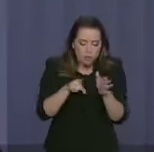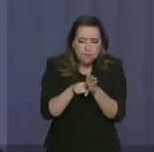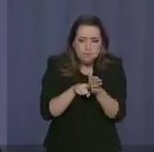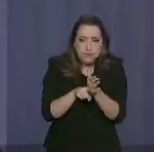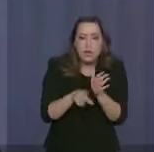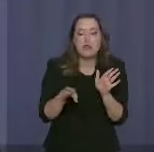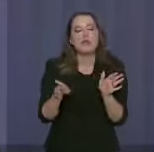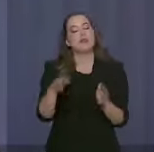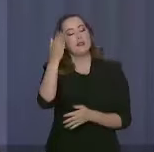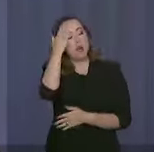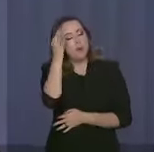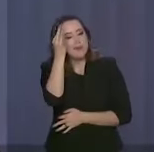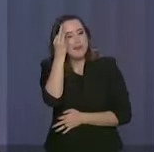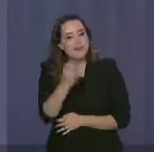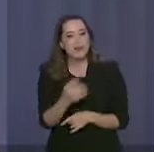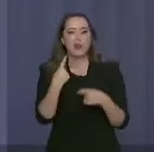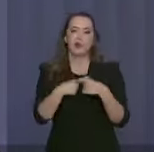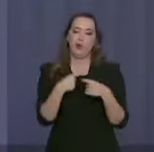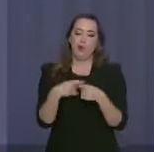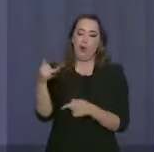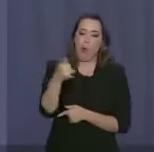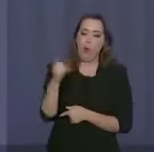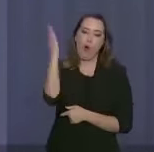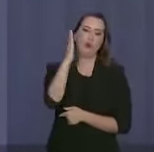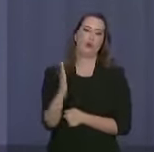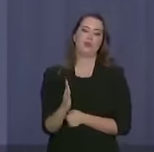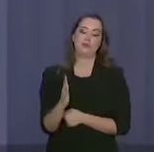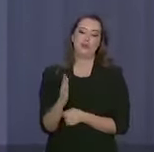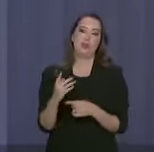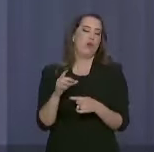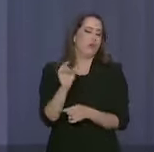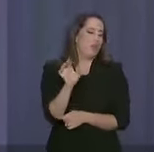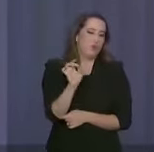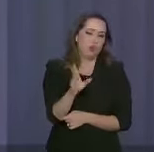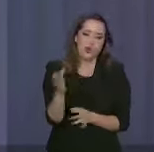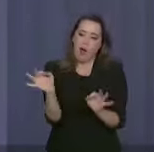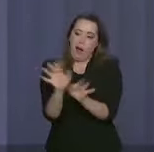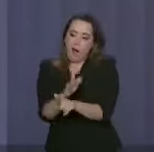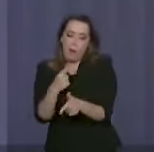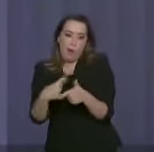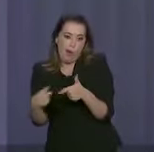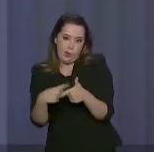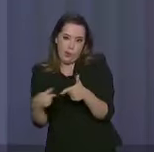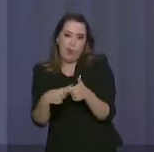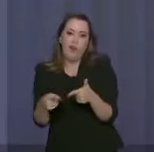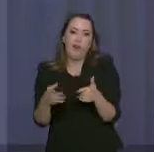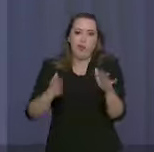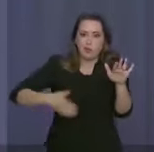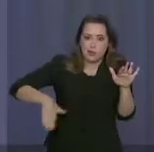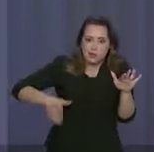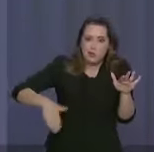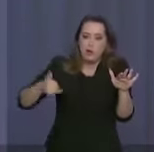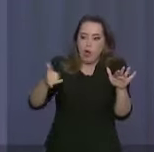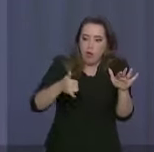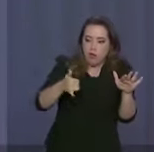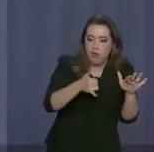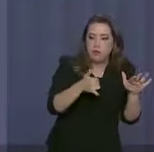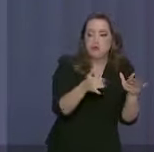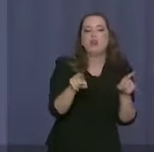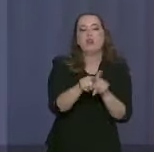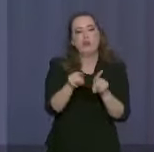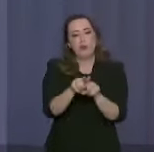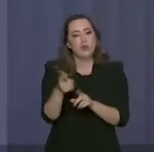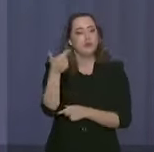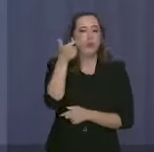determinar as causas e origens desse óleo e, com isso, não apenas fazer cessar o seu aparecimento no litoral brasileiro, mas também